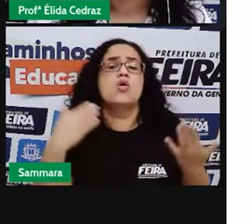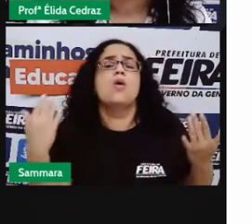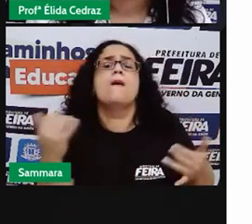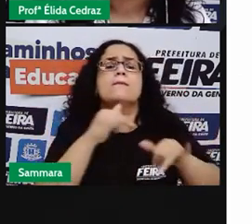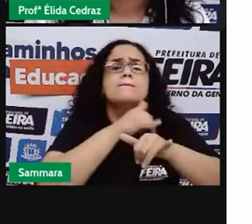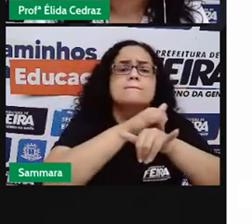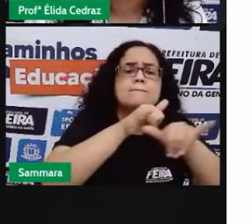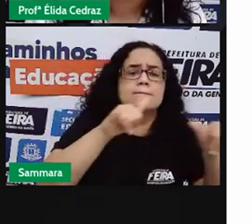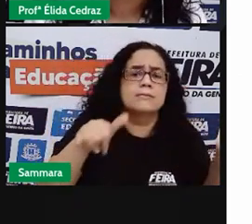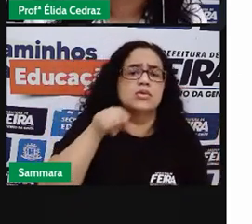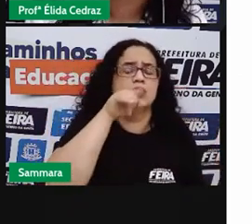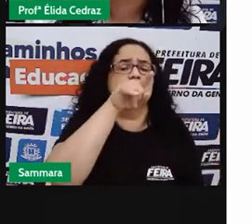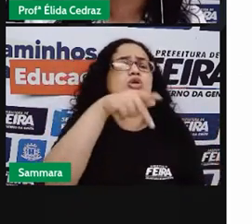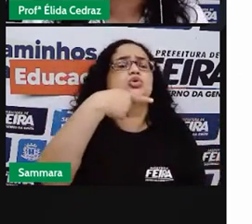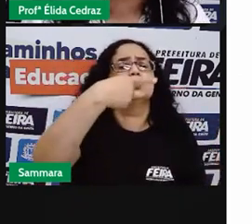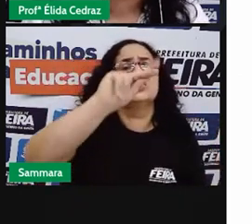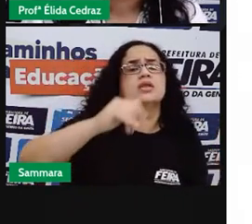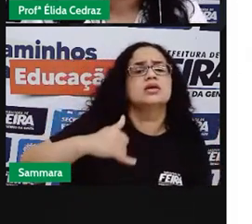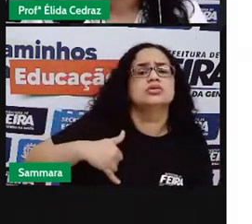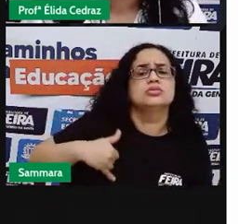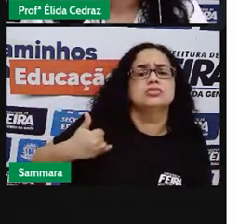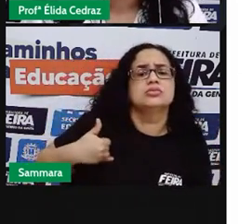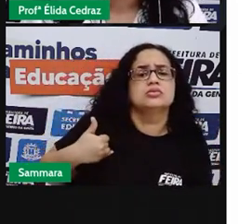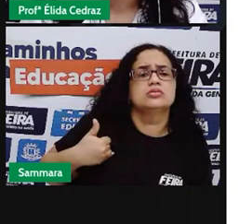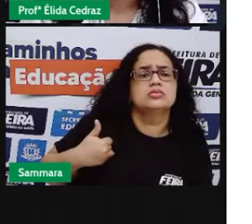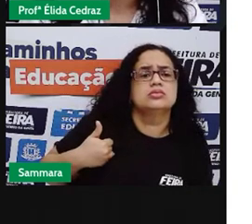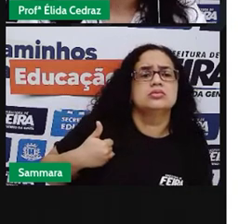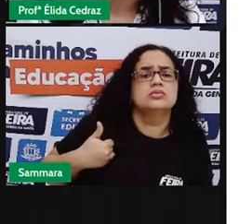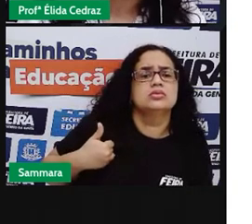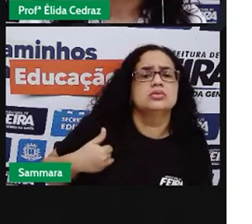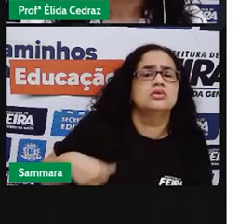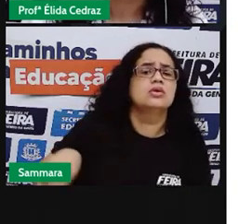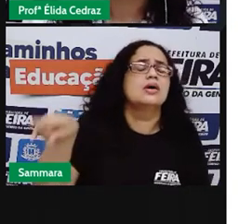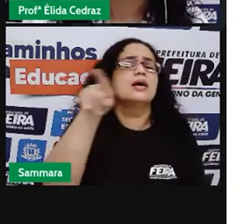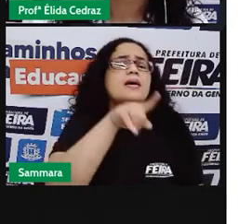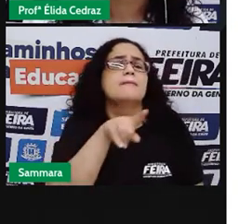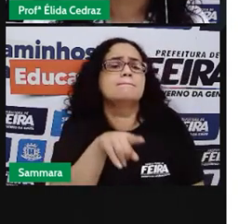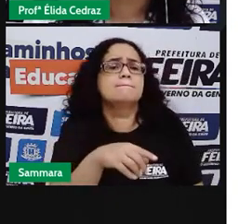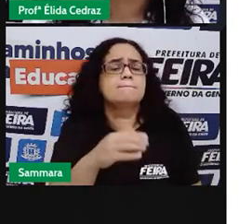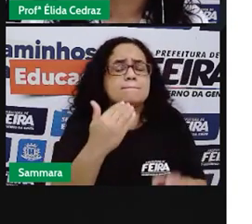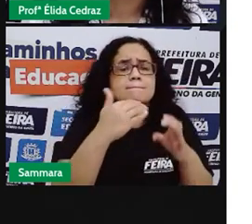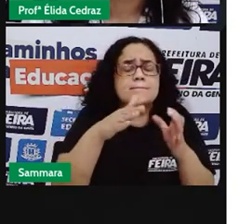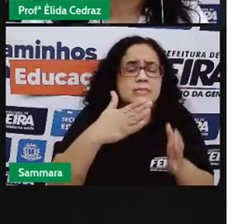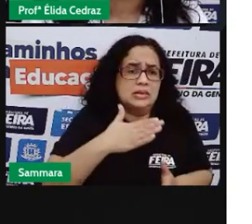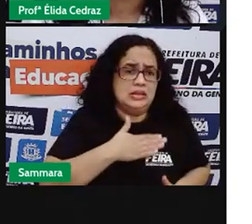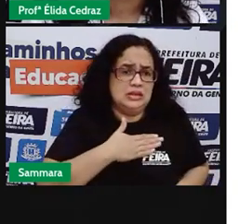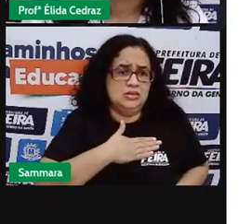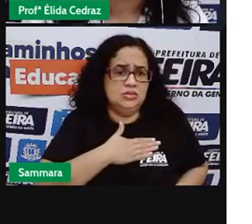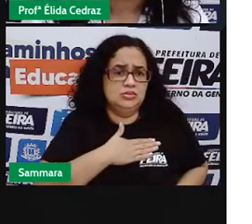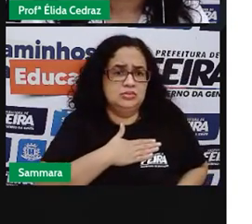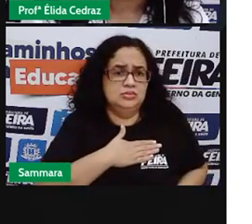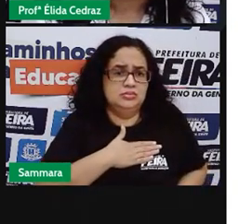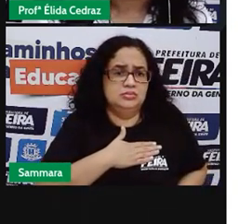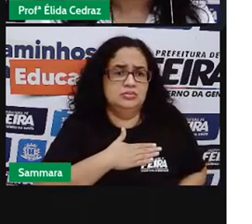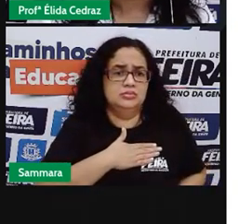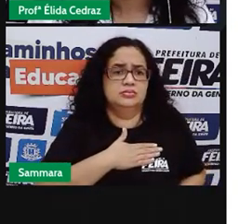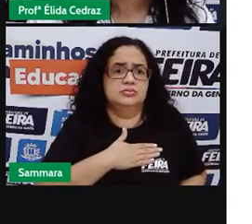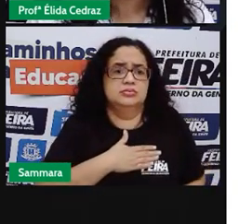propaganda é destinada para a sua idade? Qual a mensagem passou para você?